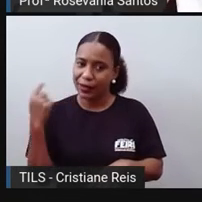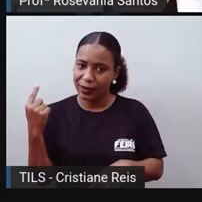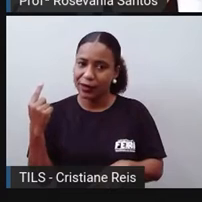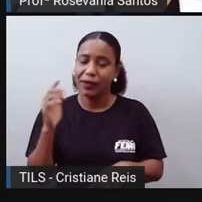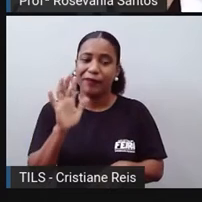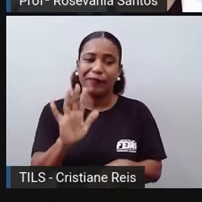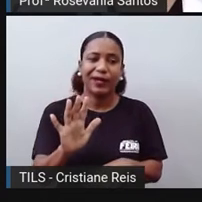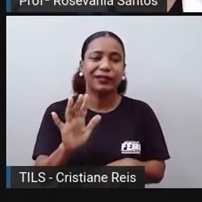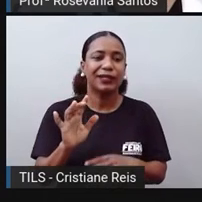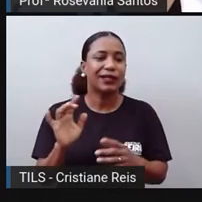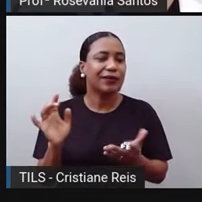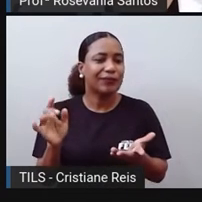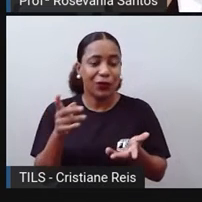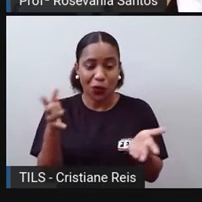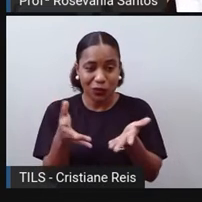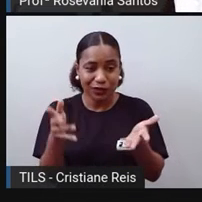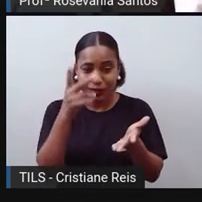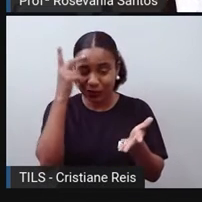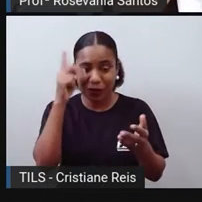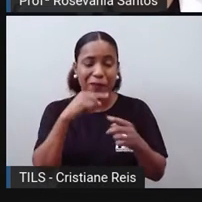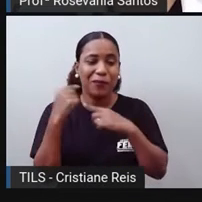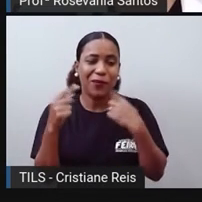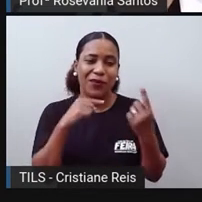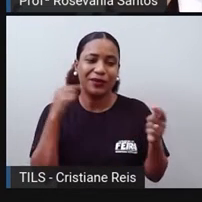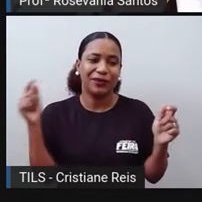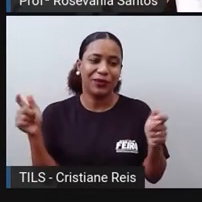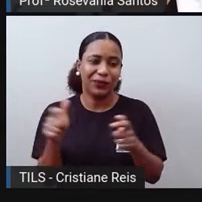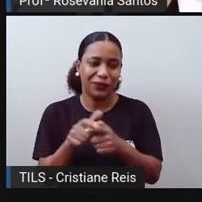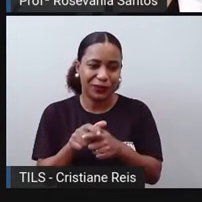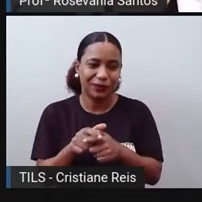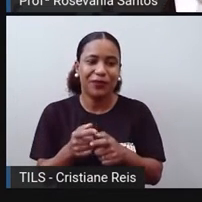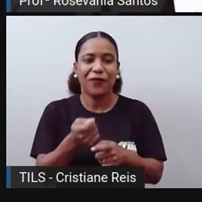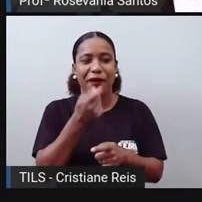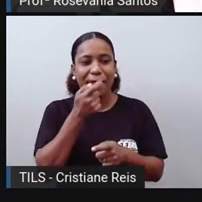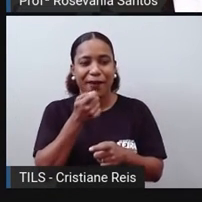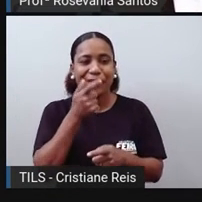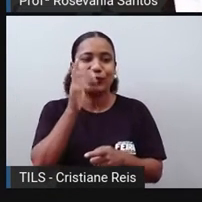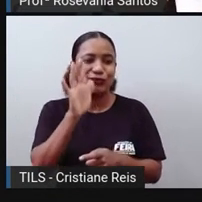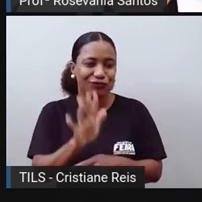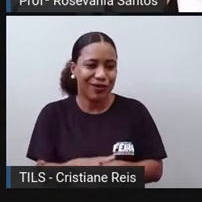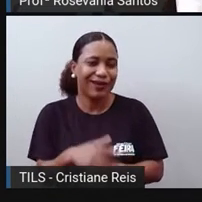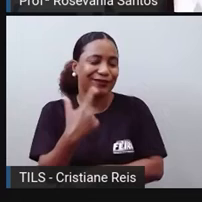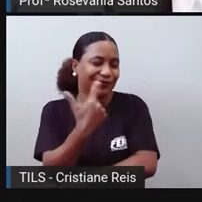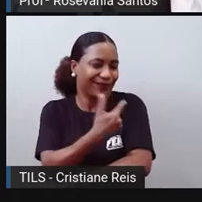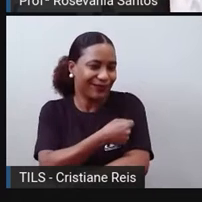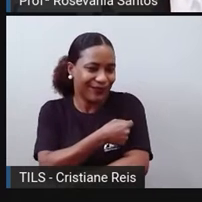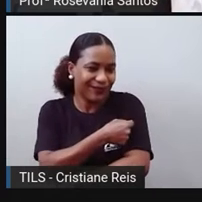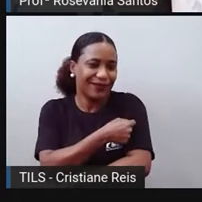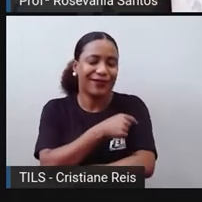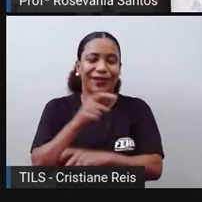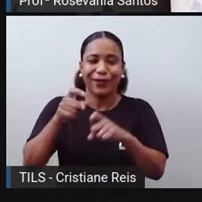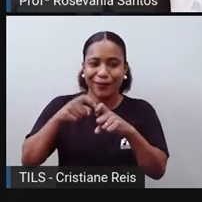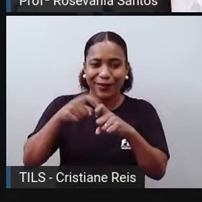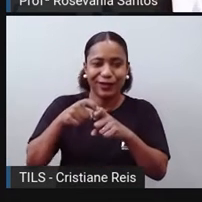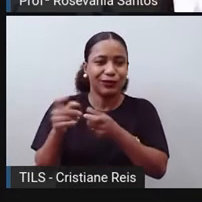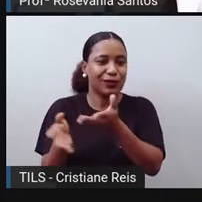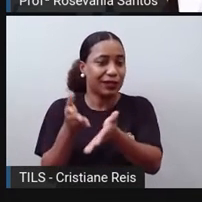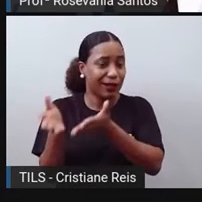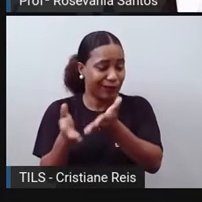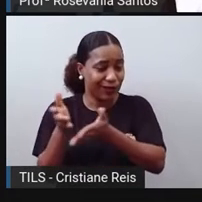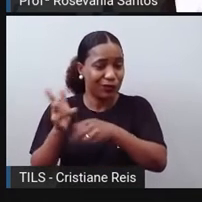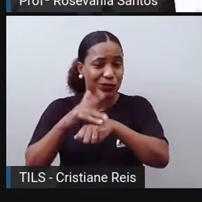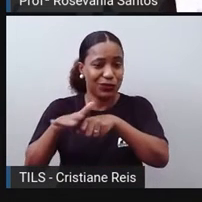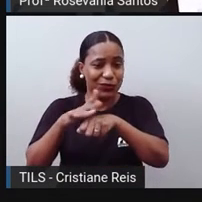é uma condição que já é controlada, né? Já temos remédios, já temos vacina, temos tratamento para esse tipo de doenças.